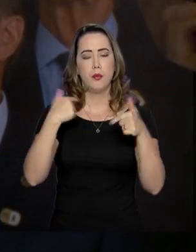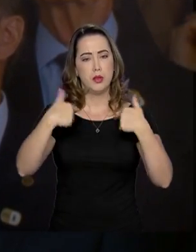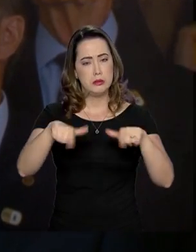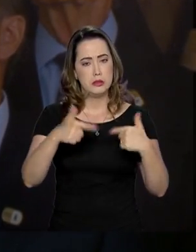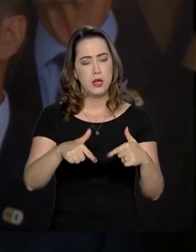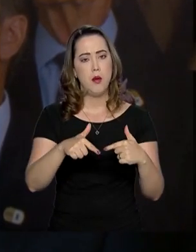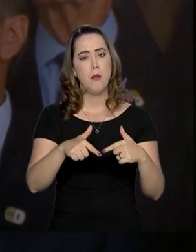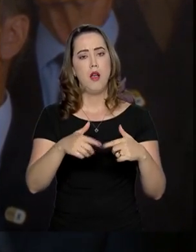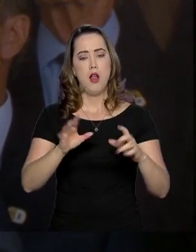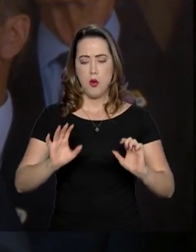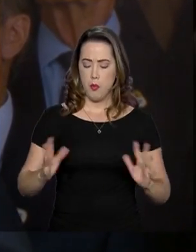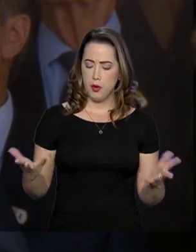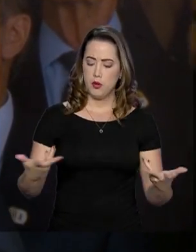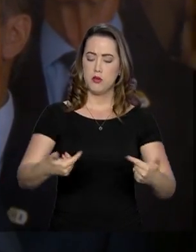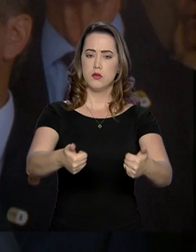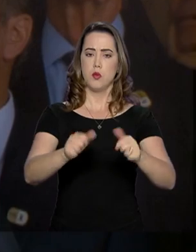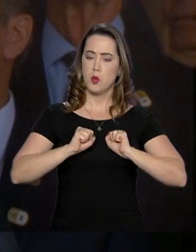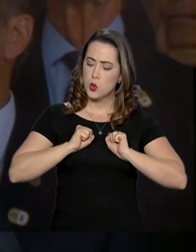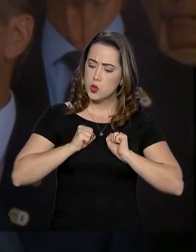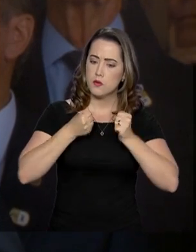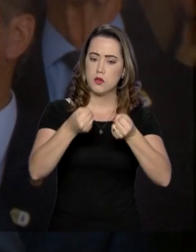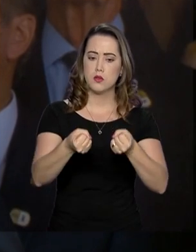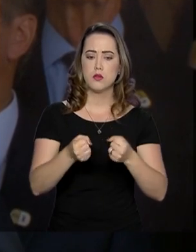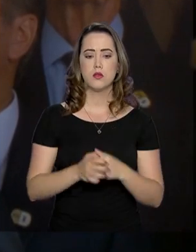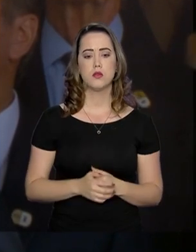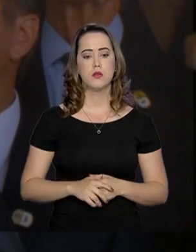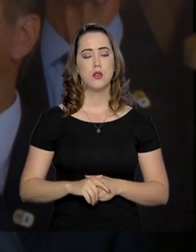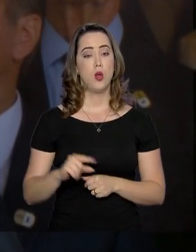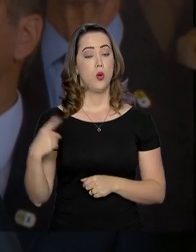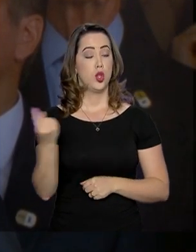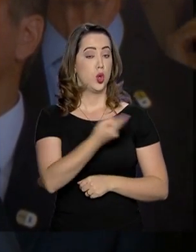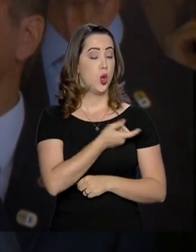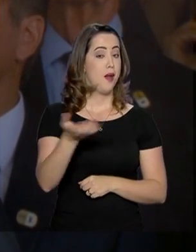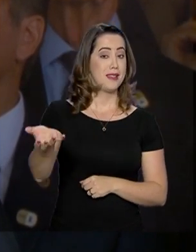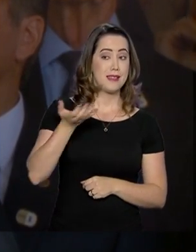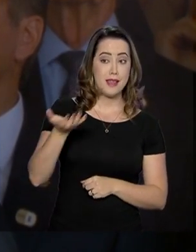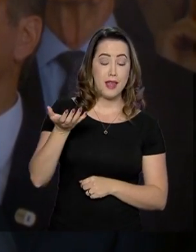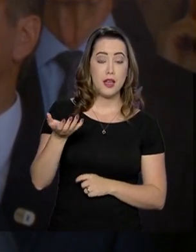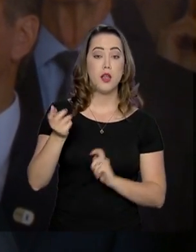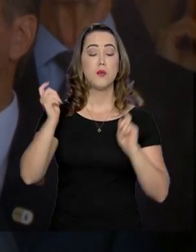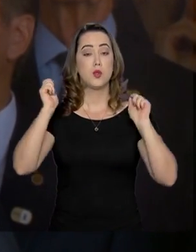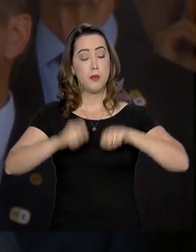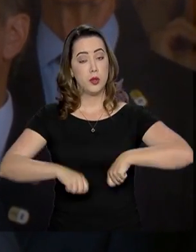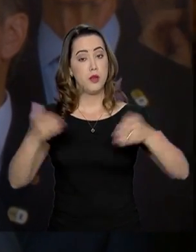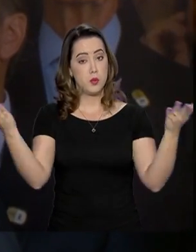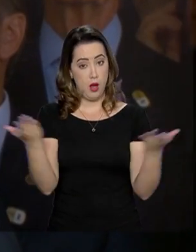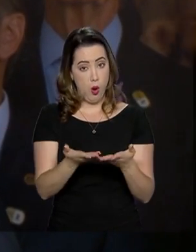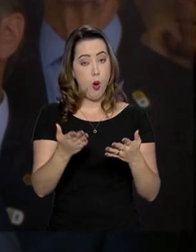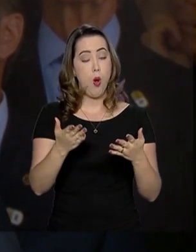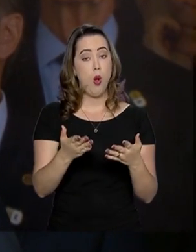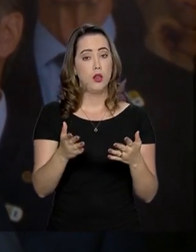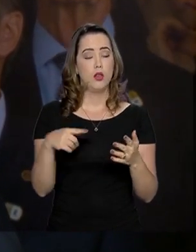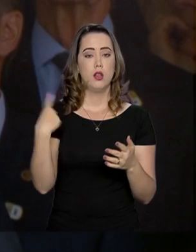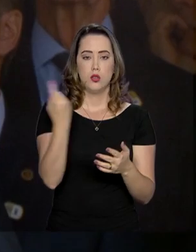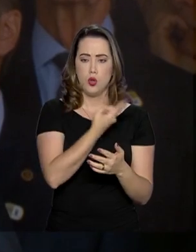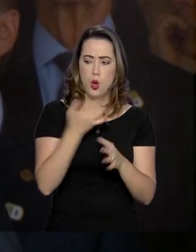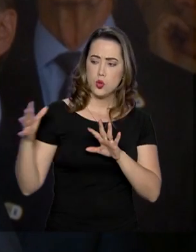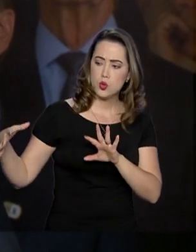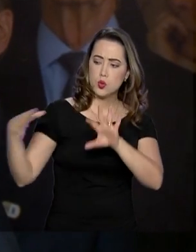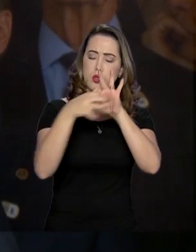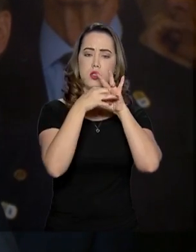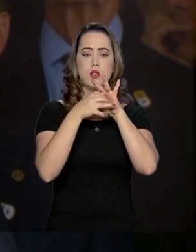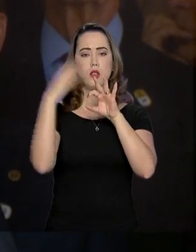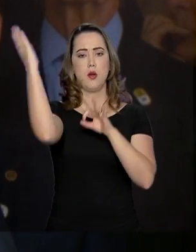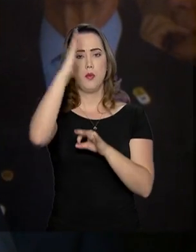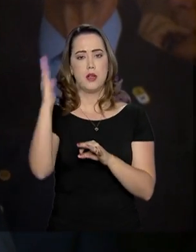por sua dedicação. O que nós queremos e podemos fazer com a nossa união é um